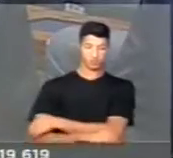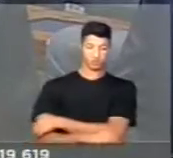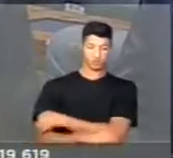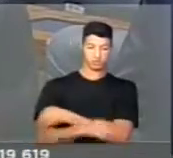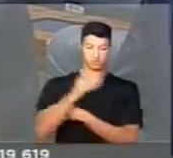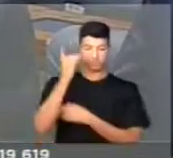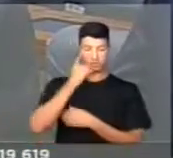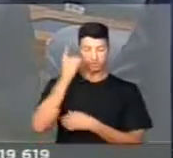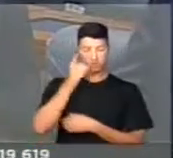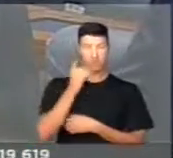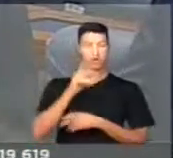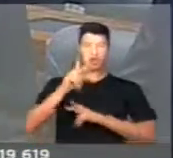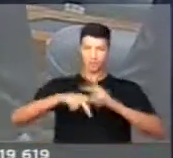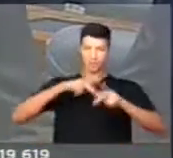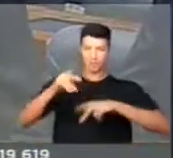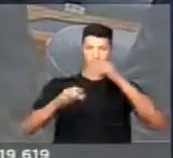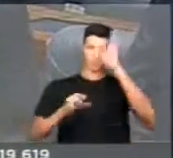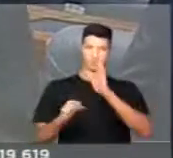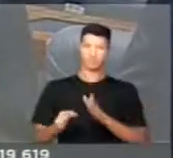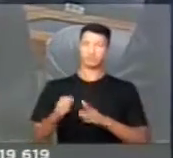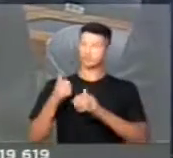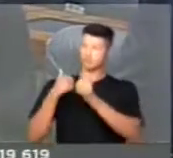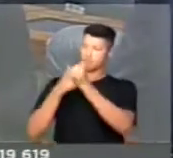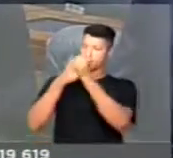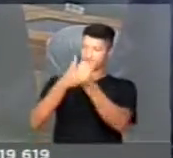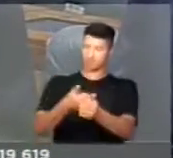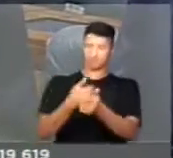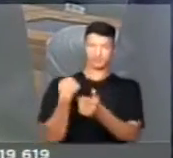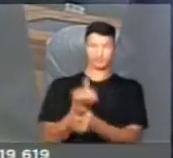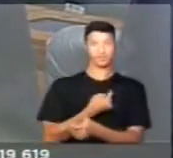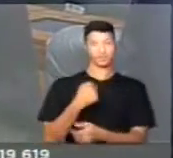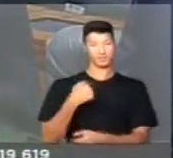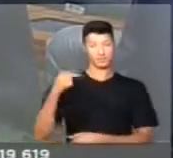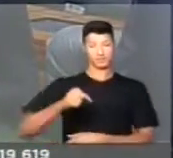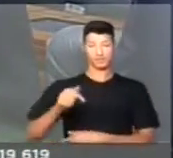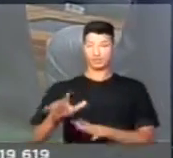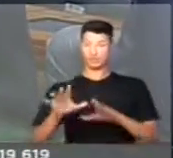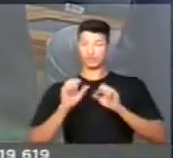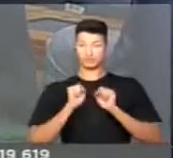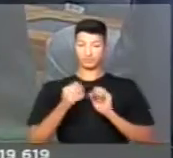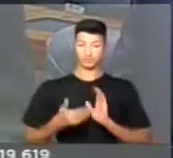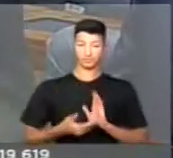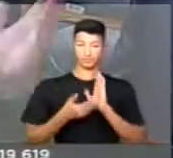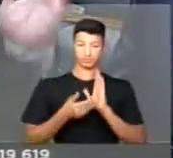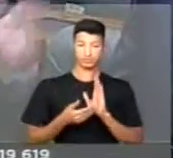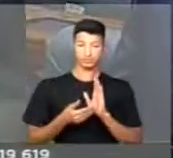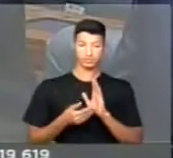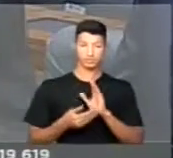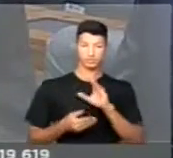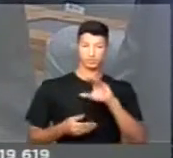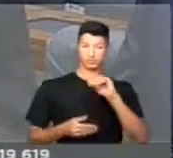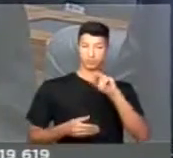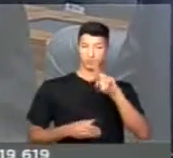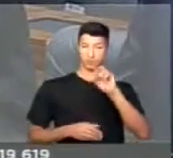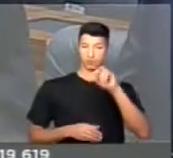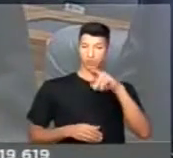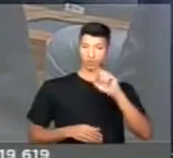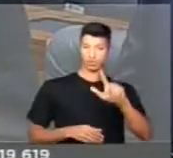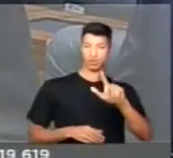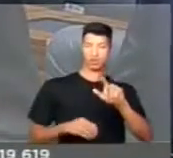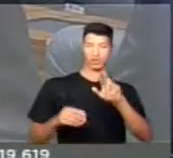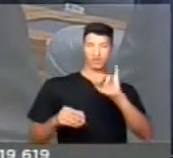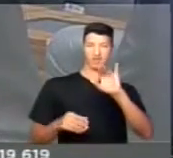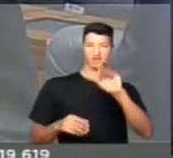senhores deputados, a população brasileira que nos acompanha, nós estamos recebendo aqui na Câmara o Coronel Ricardo Gambaroni,